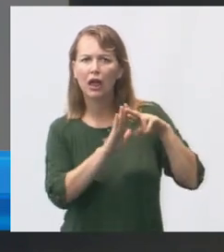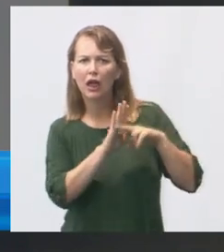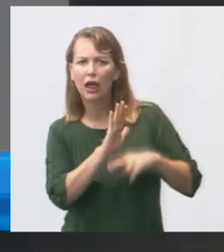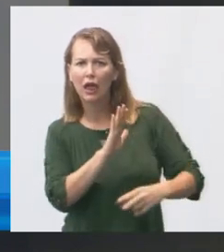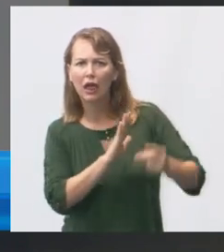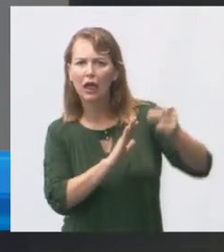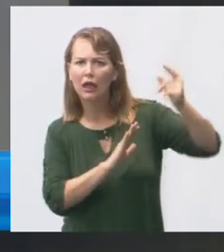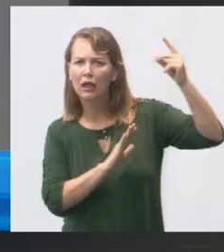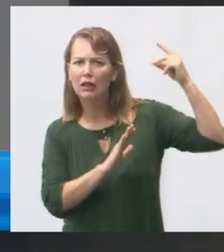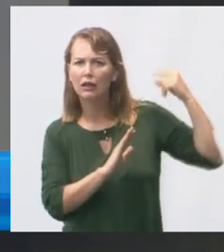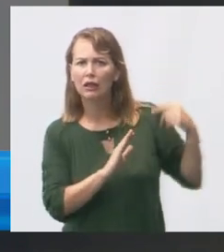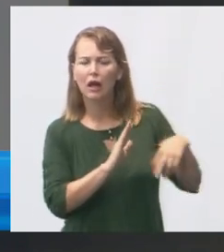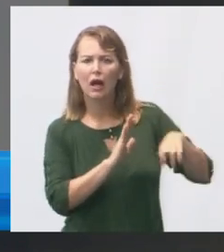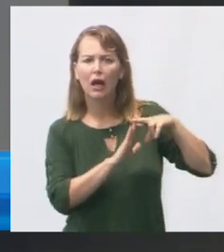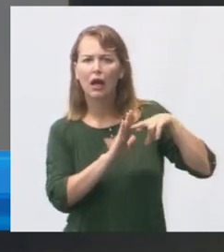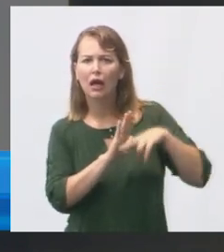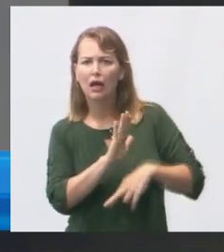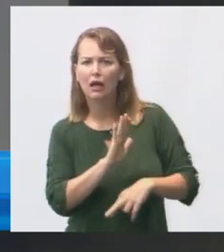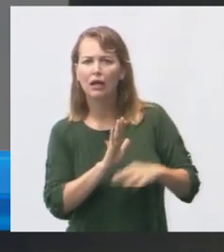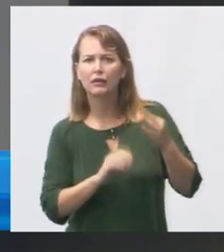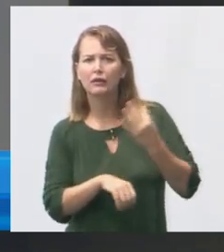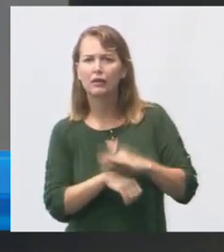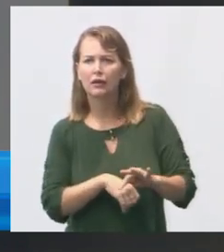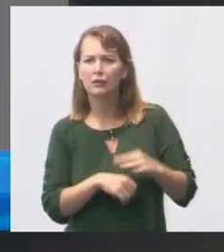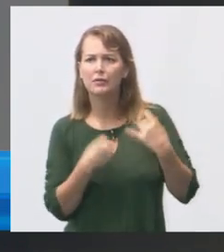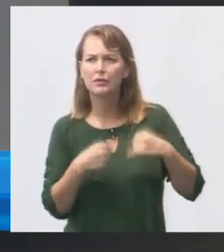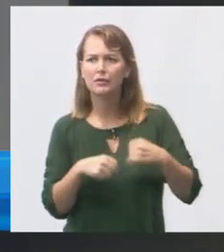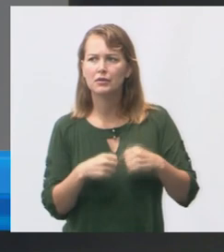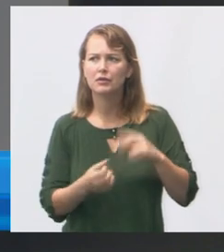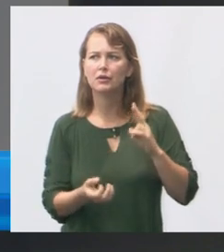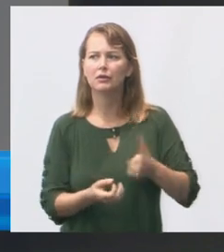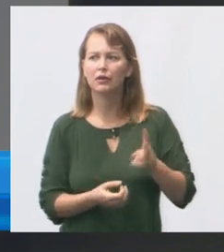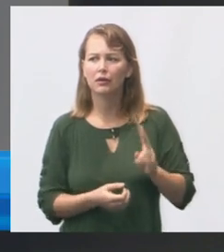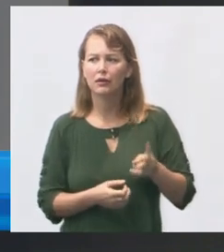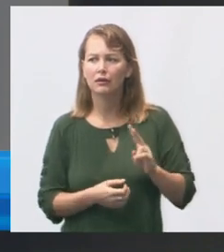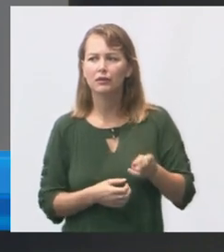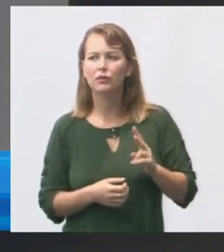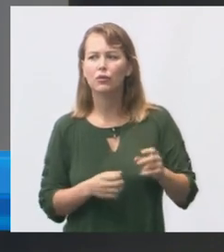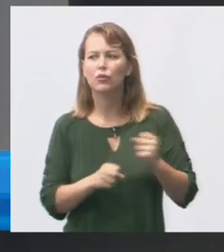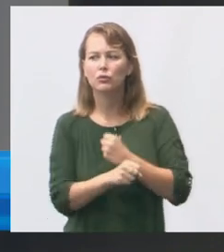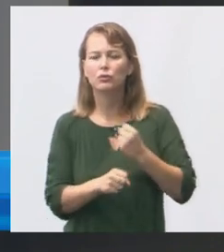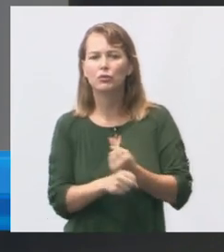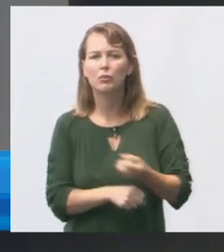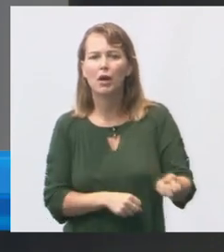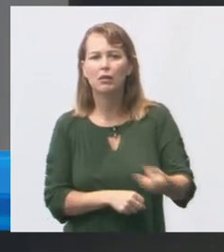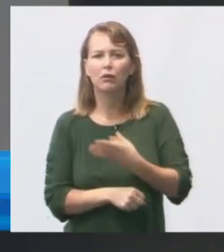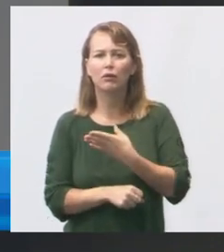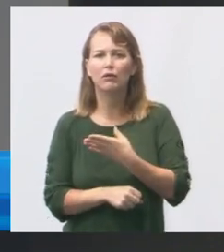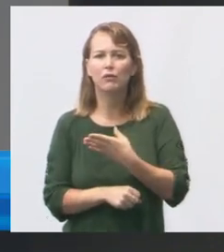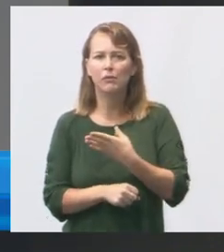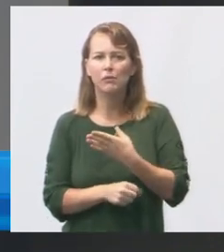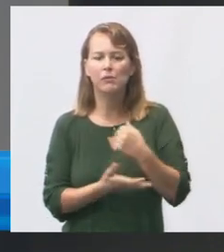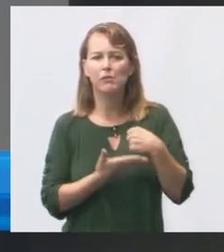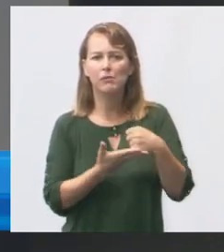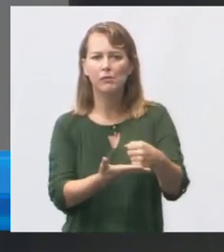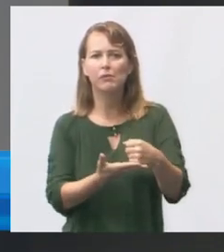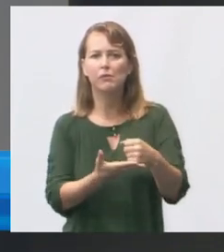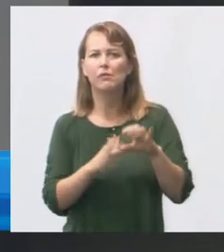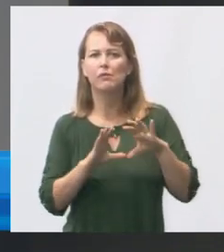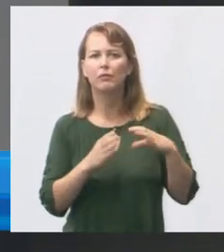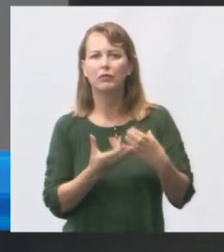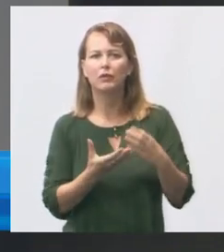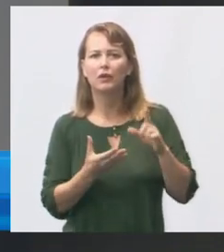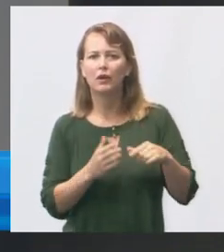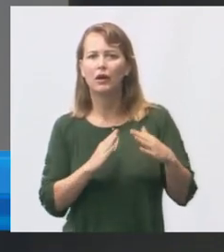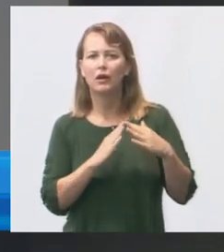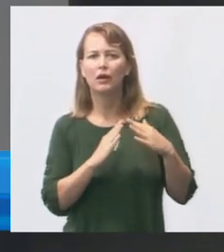vigilância sanitária das normas técnicas então precisa realmente construir uma unidade de saúde nova para atender essa comunidade que é uma